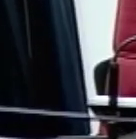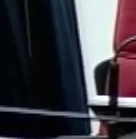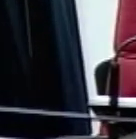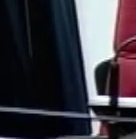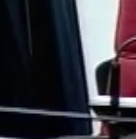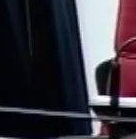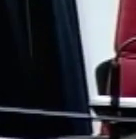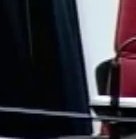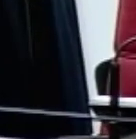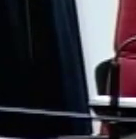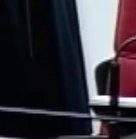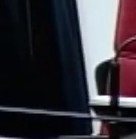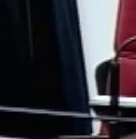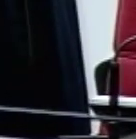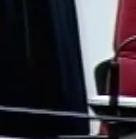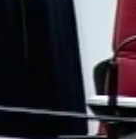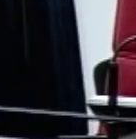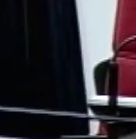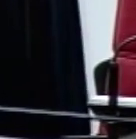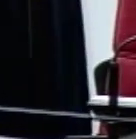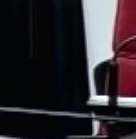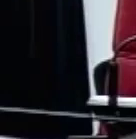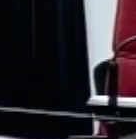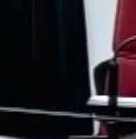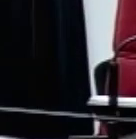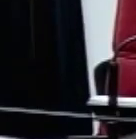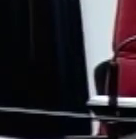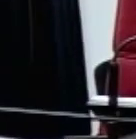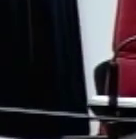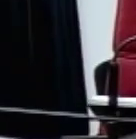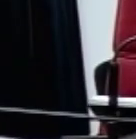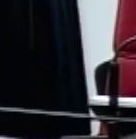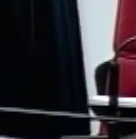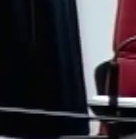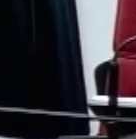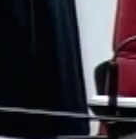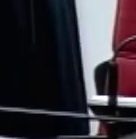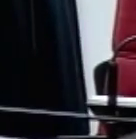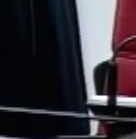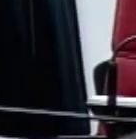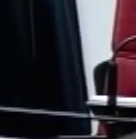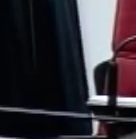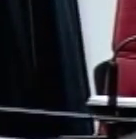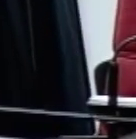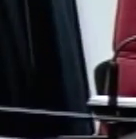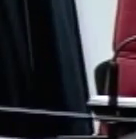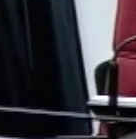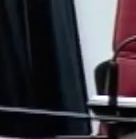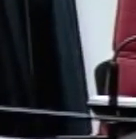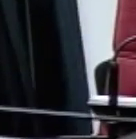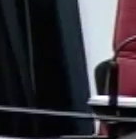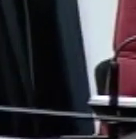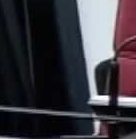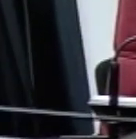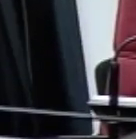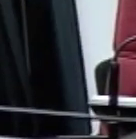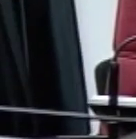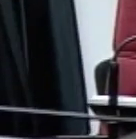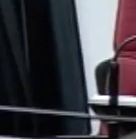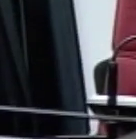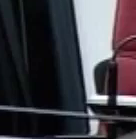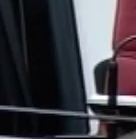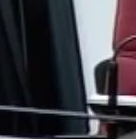contribuição concreta que dará para o deslinde da controvérsia o ministro da Saúde,